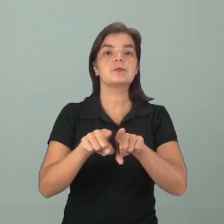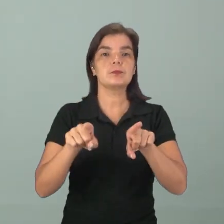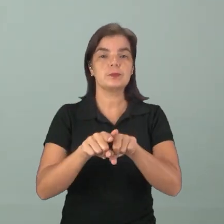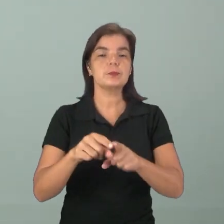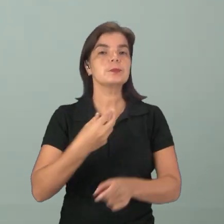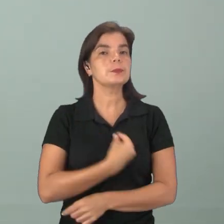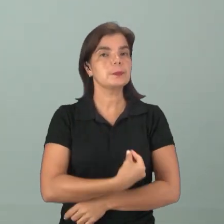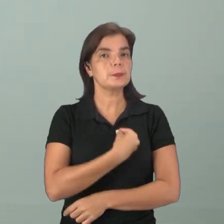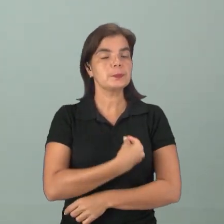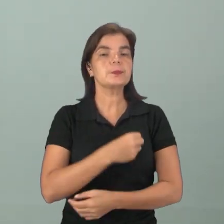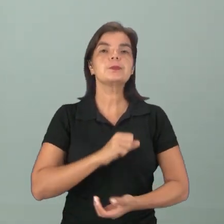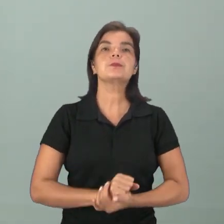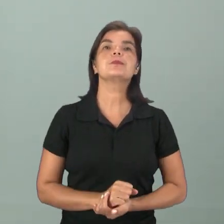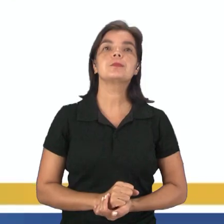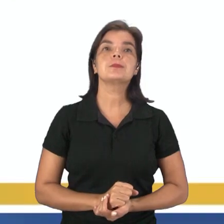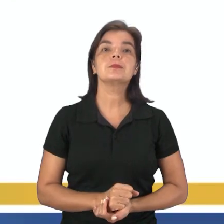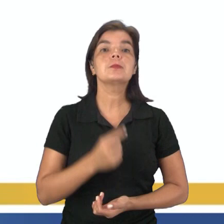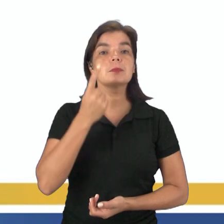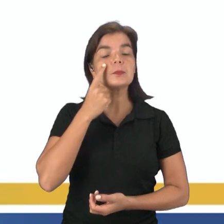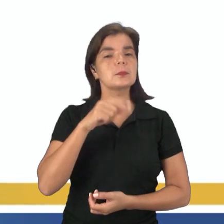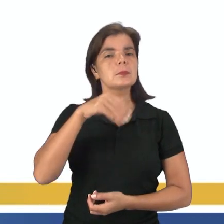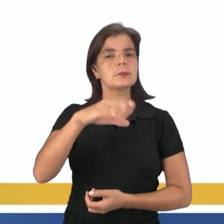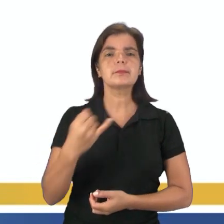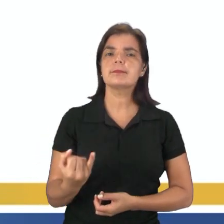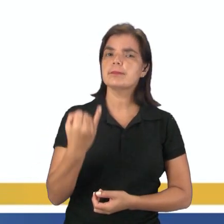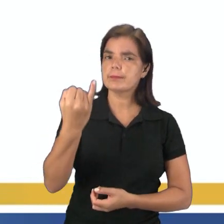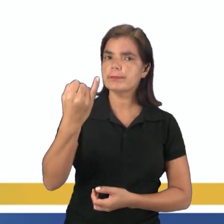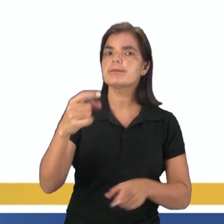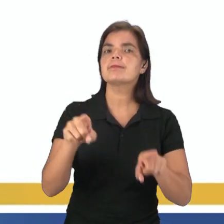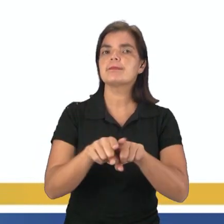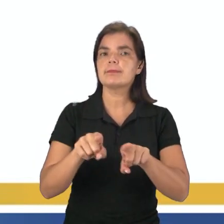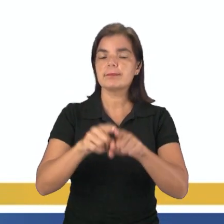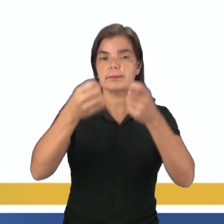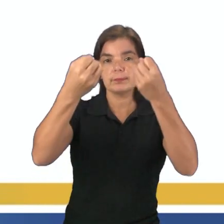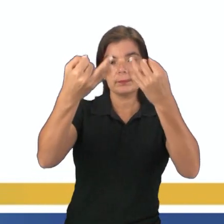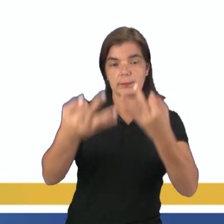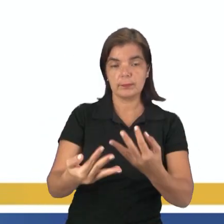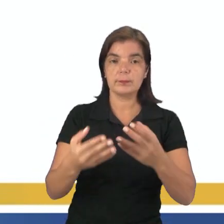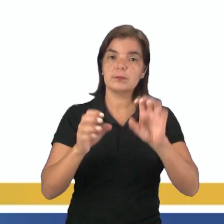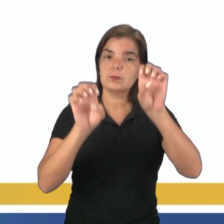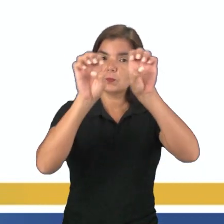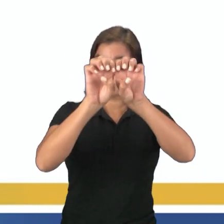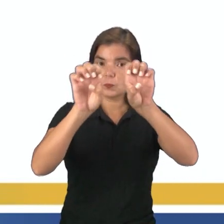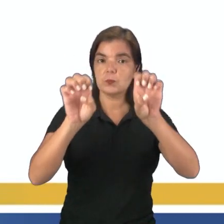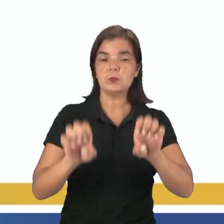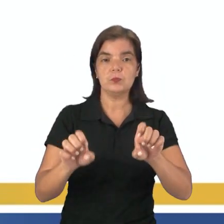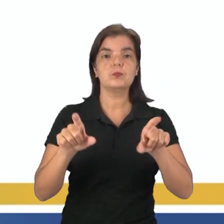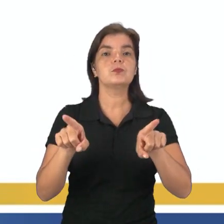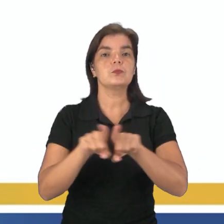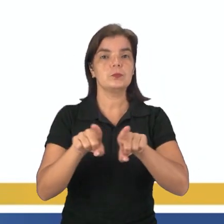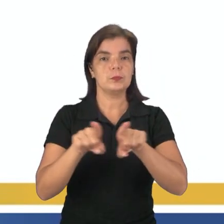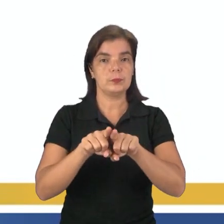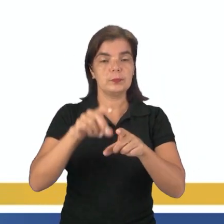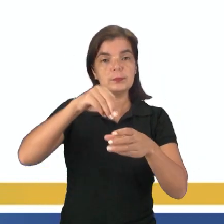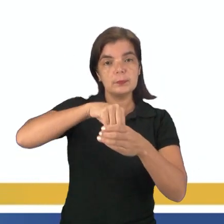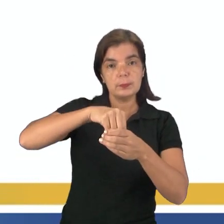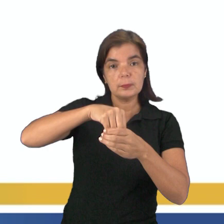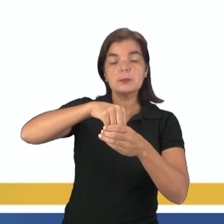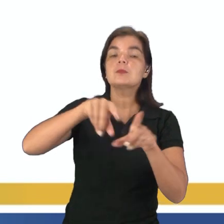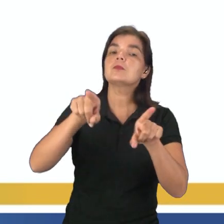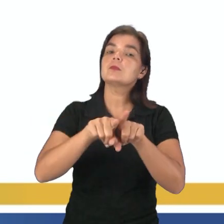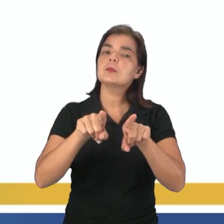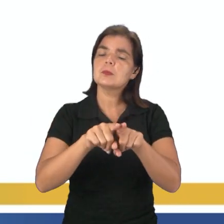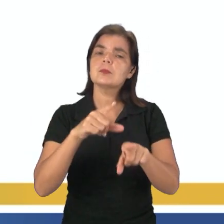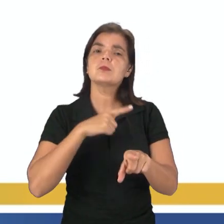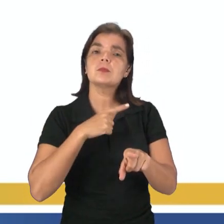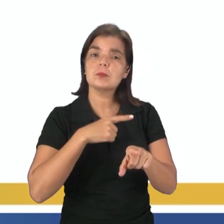estamos. E aí continuando, o mais que é importante a gente falar? Além dessas estruturas, né? São as estruturas internas, a gente